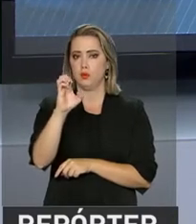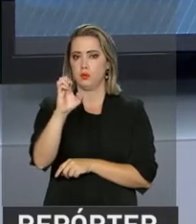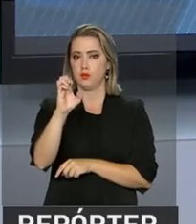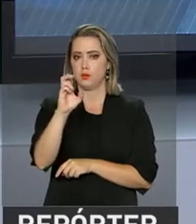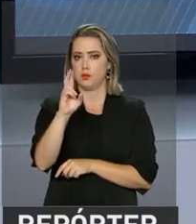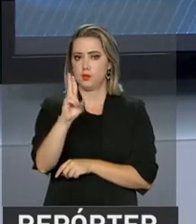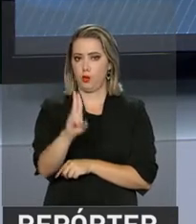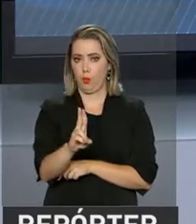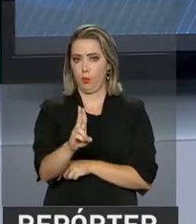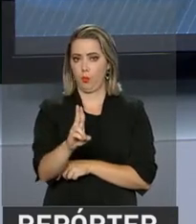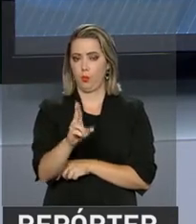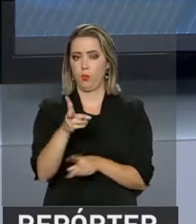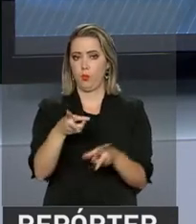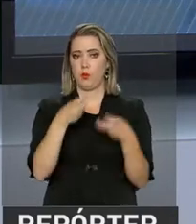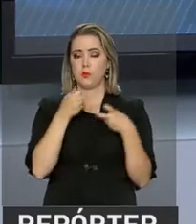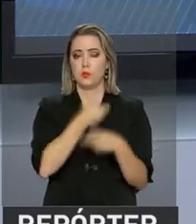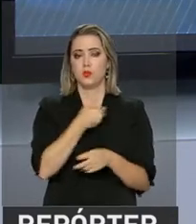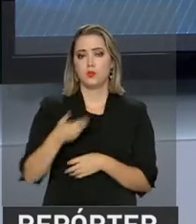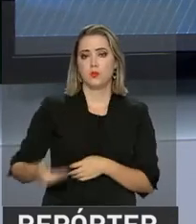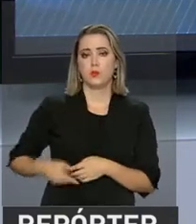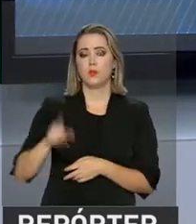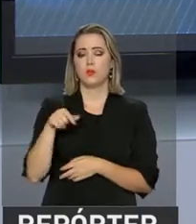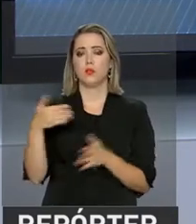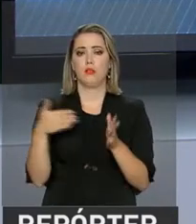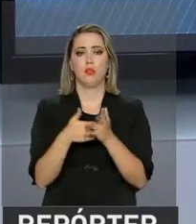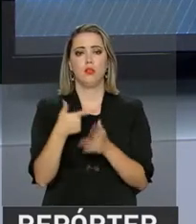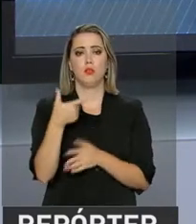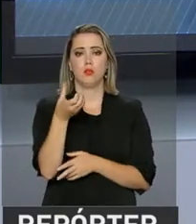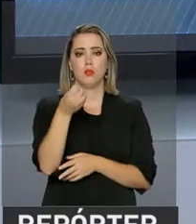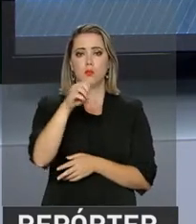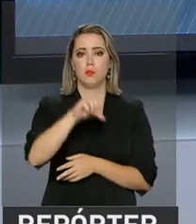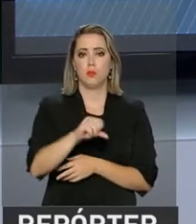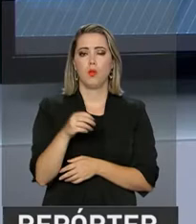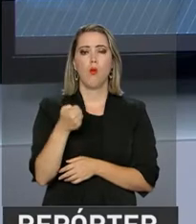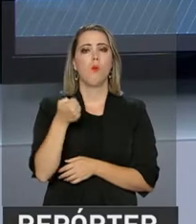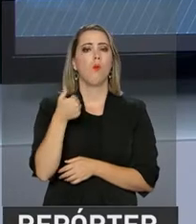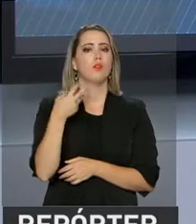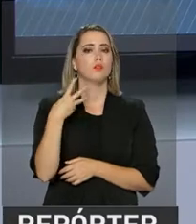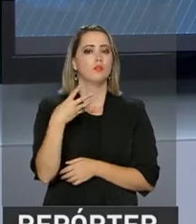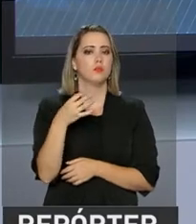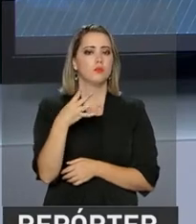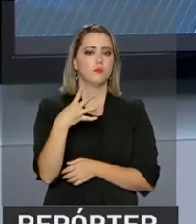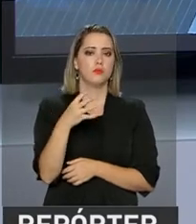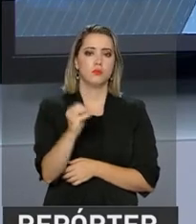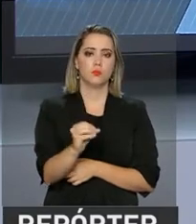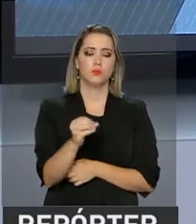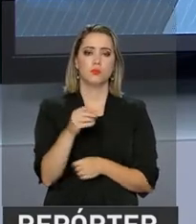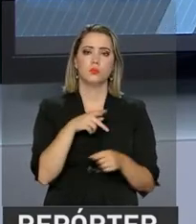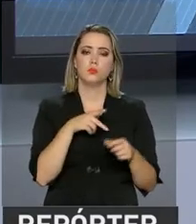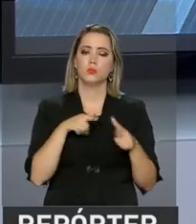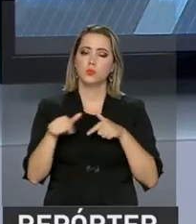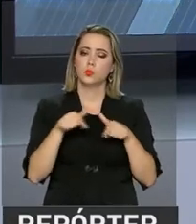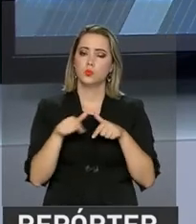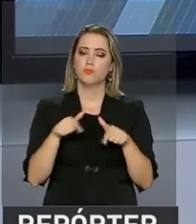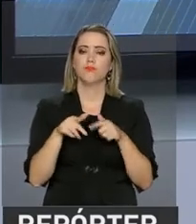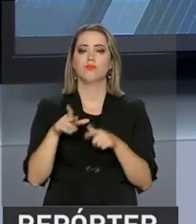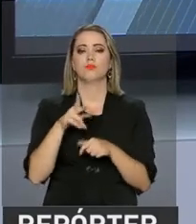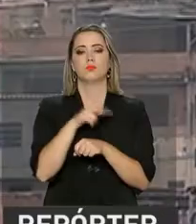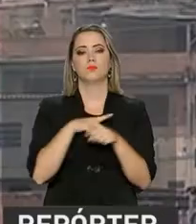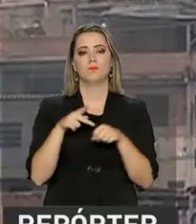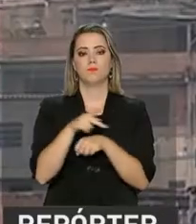E a expectativa do governo é de que até 2019 sejam quase 340 em atividade no país.